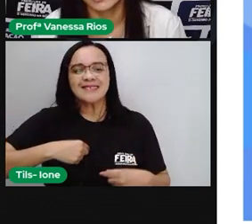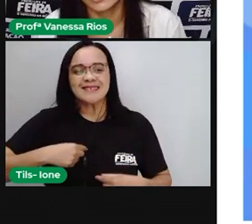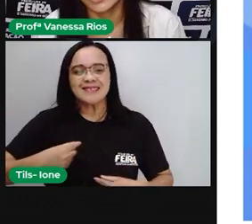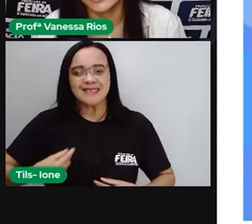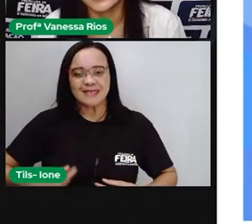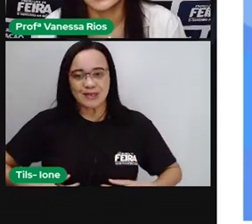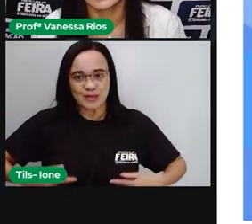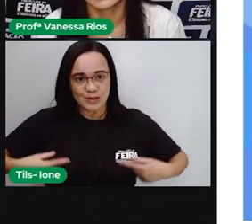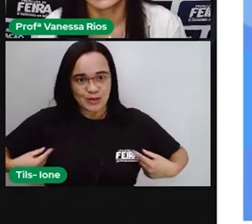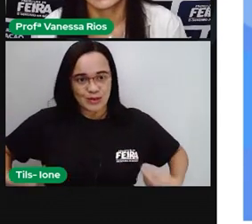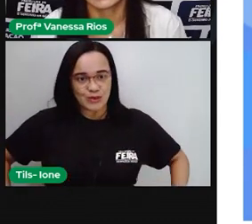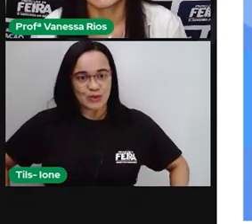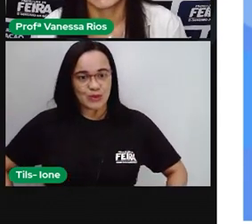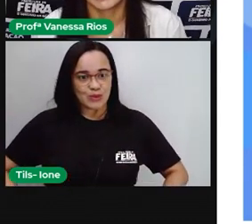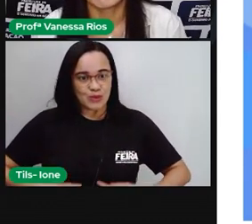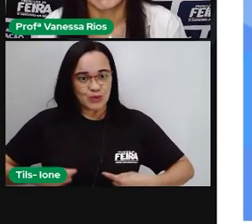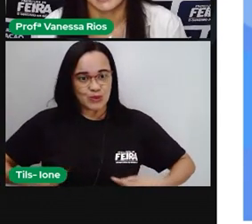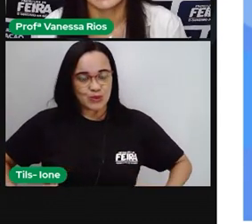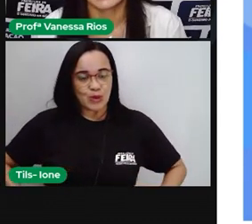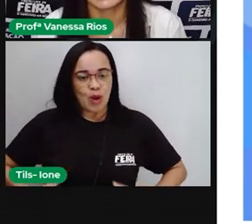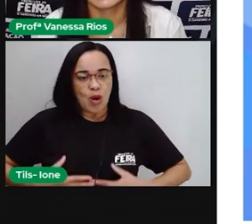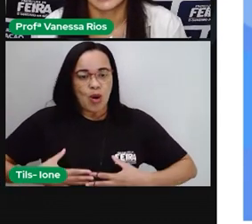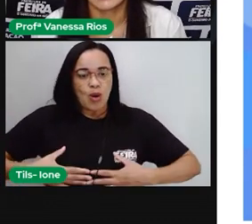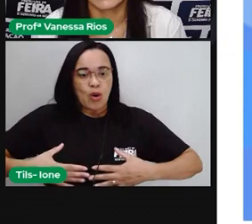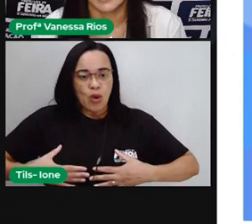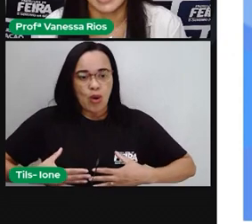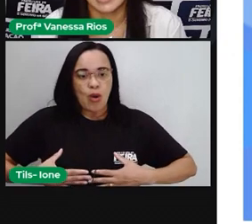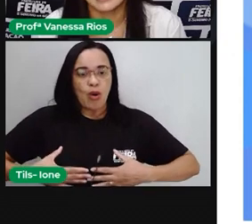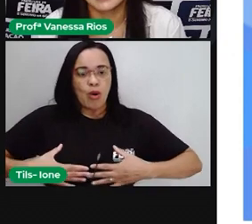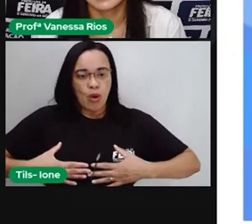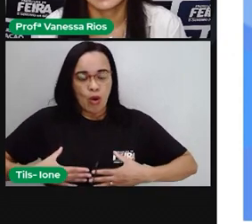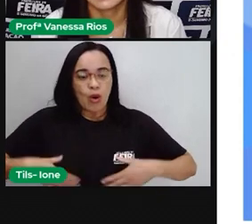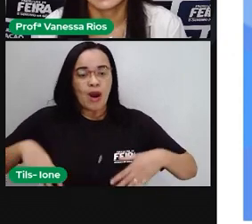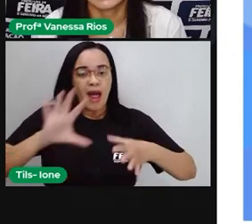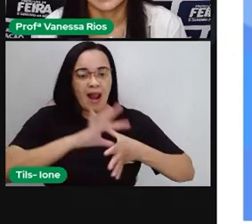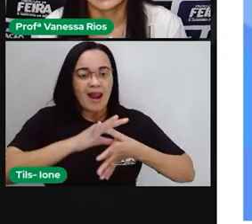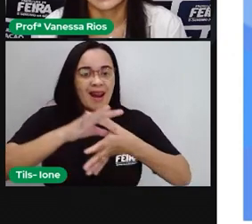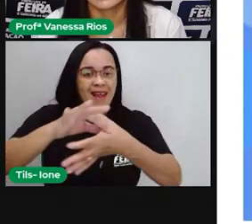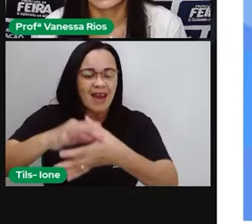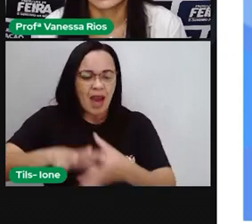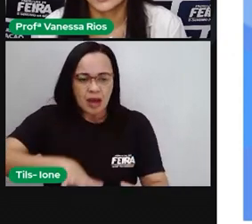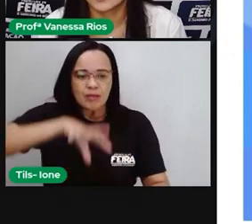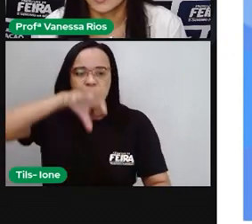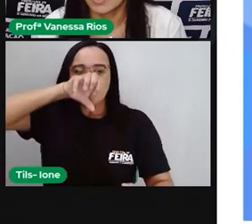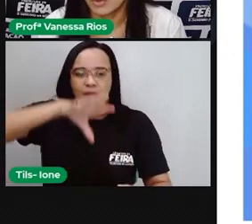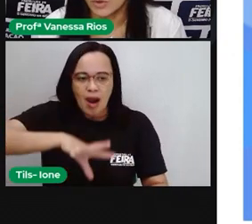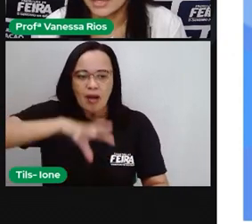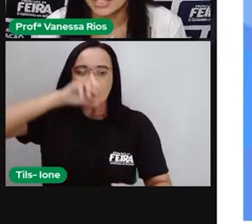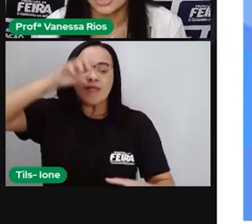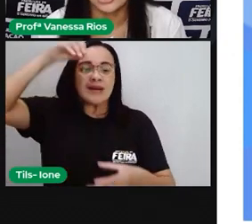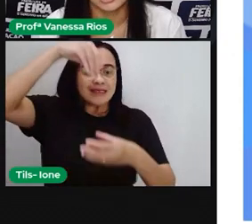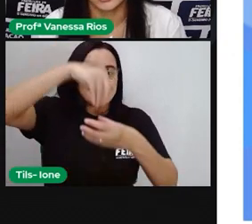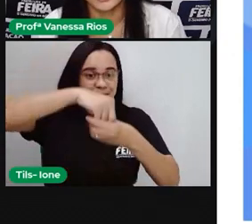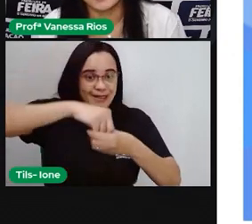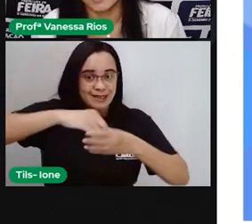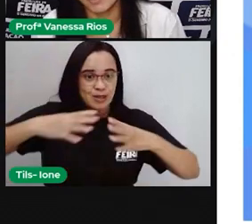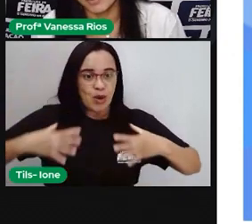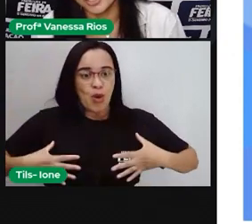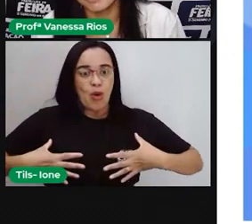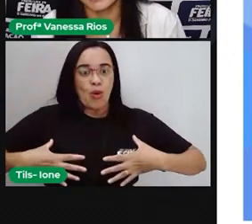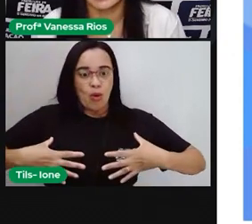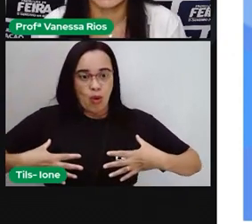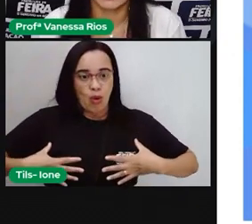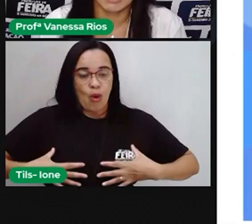os brônquios, que vão levar aí, né, o ar para dentro dos pulmões. A gente tem dois